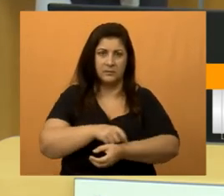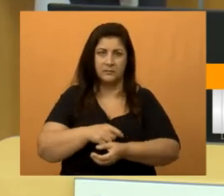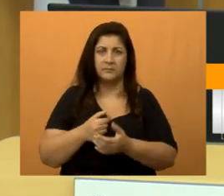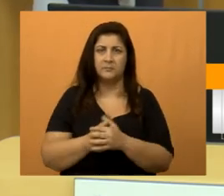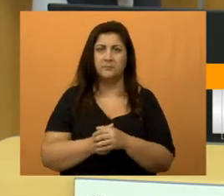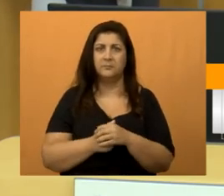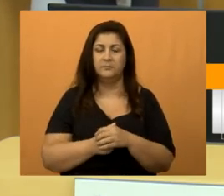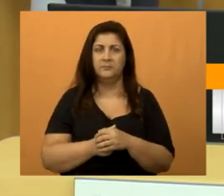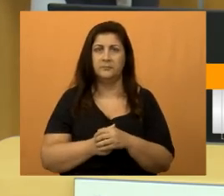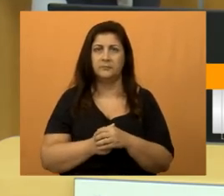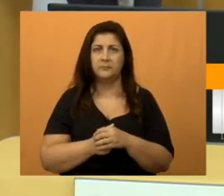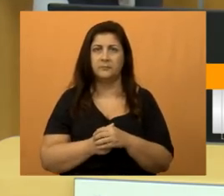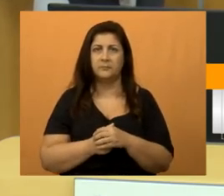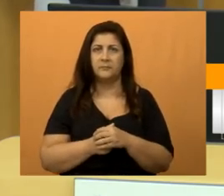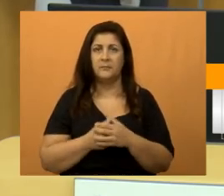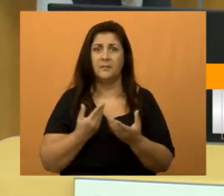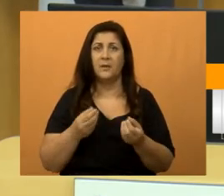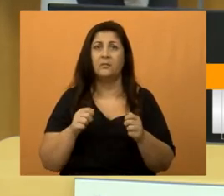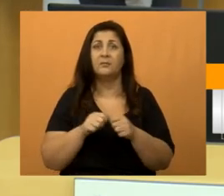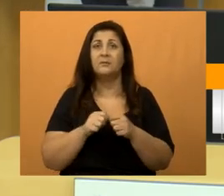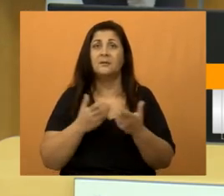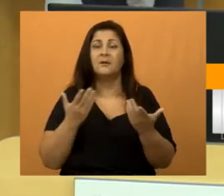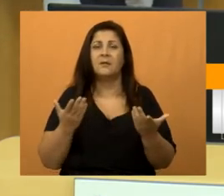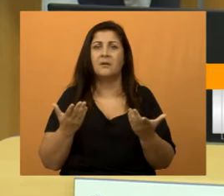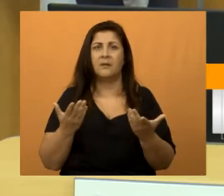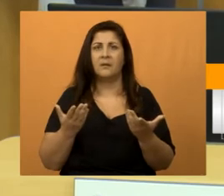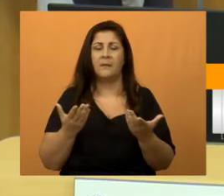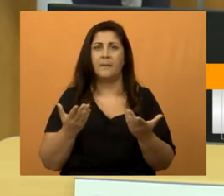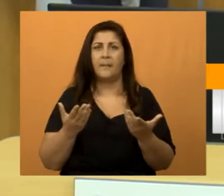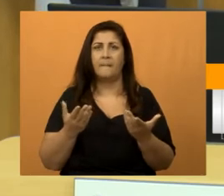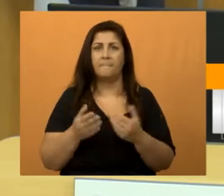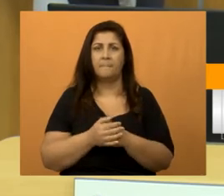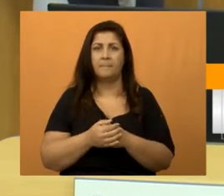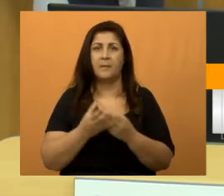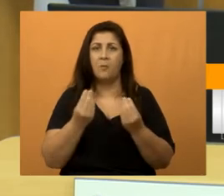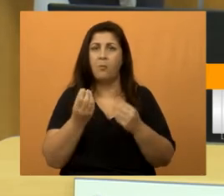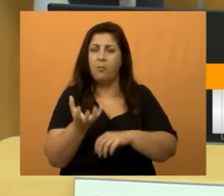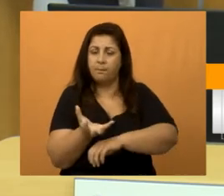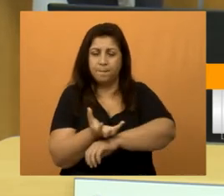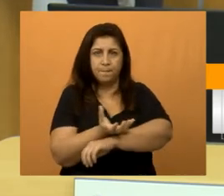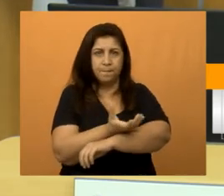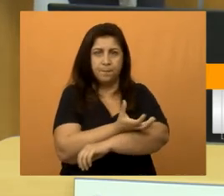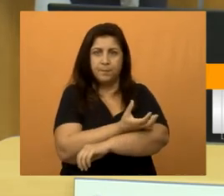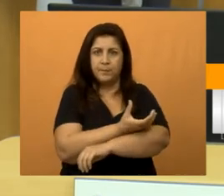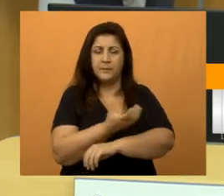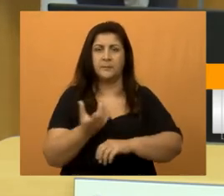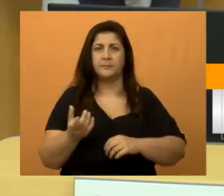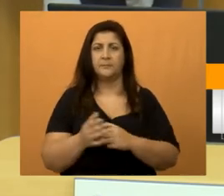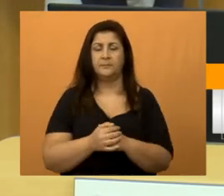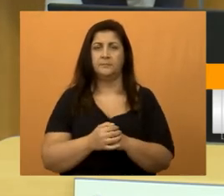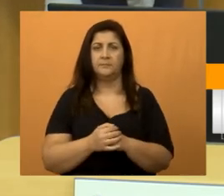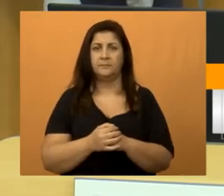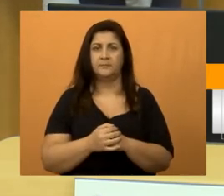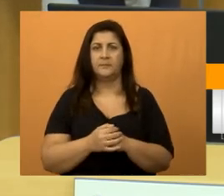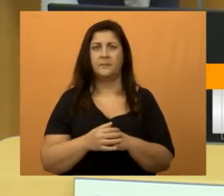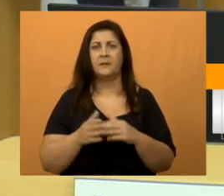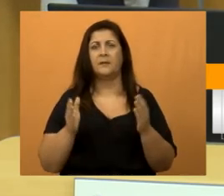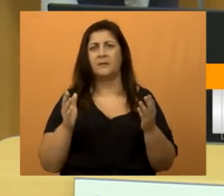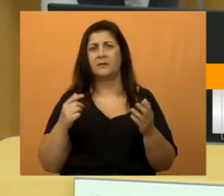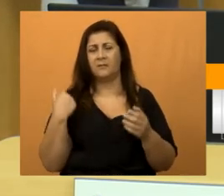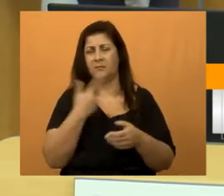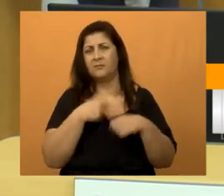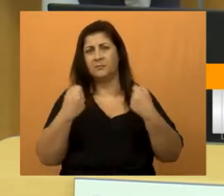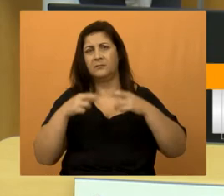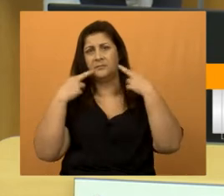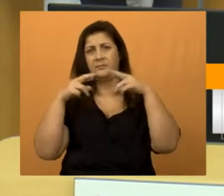Ali é onde vai fazer aquele fórum. Olha, você vê esse tanto de mato que existe ali. Tem razão de reclamar mesmo.